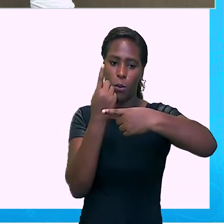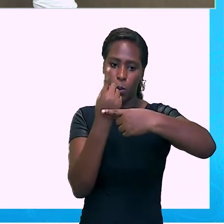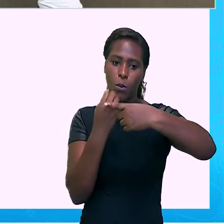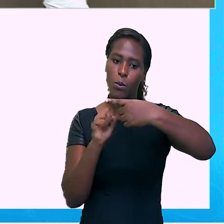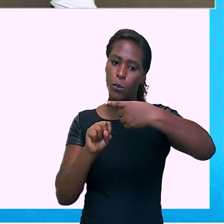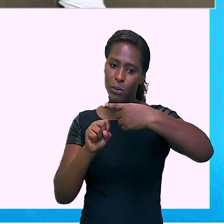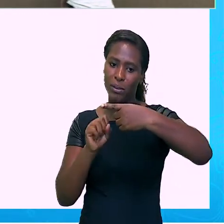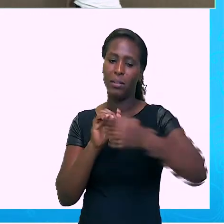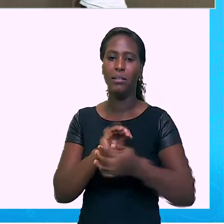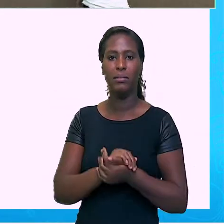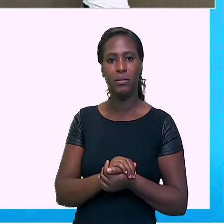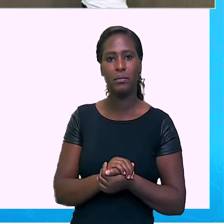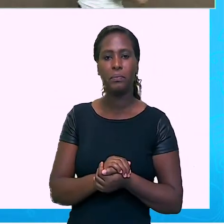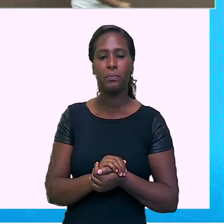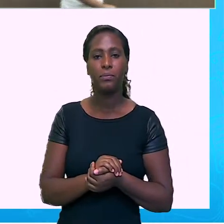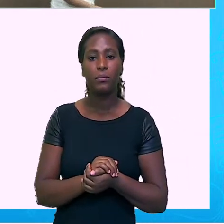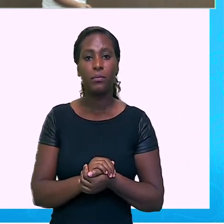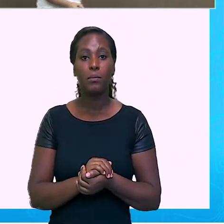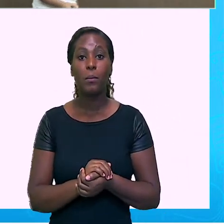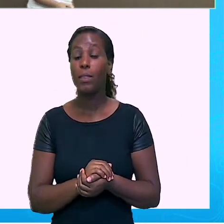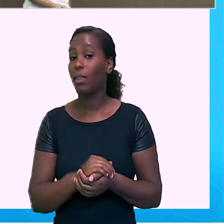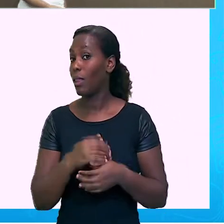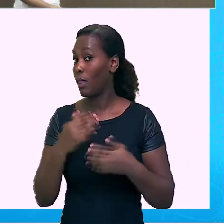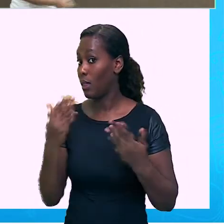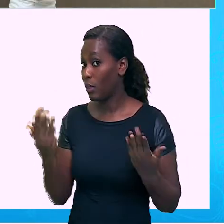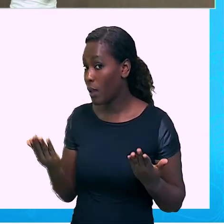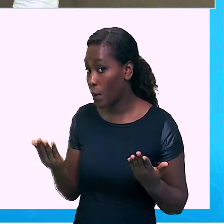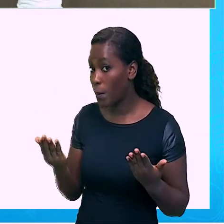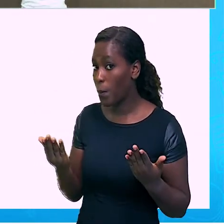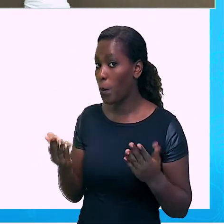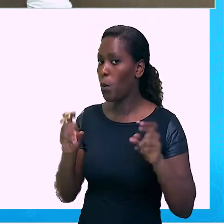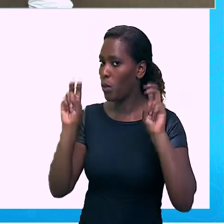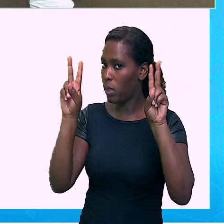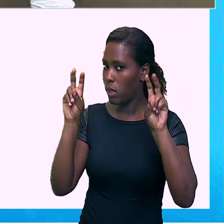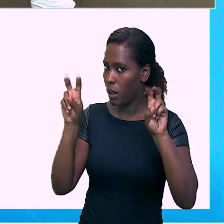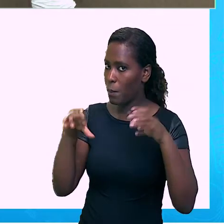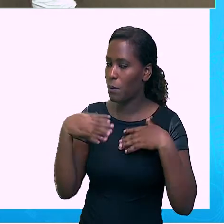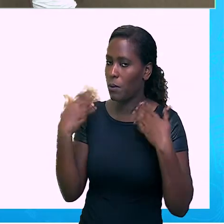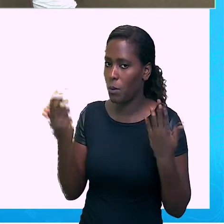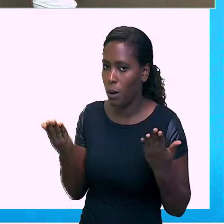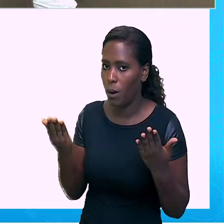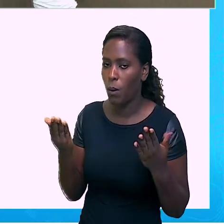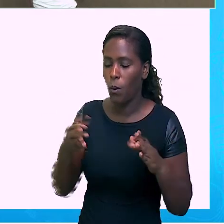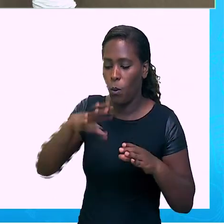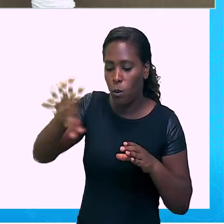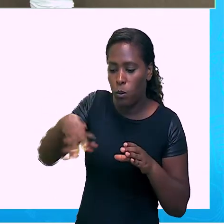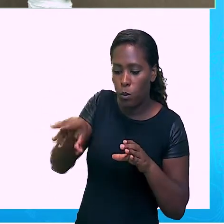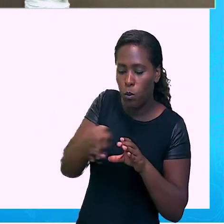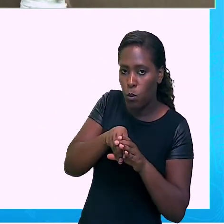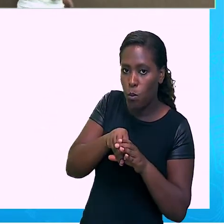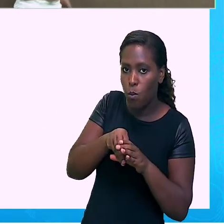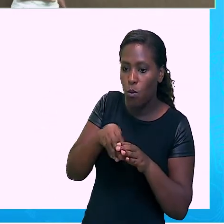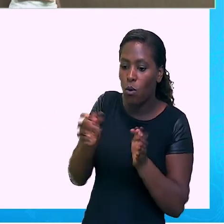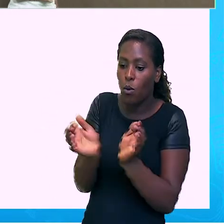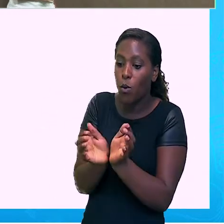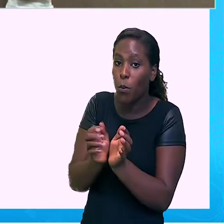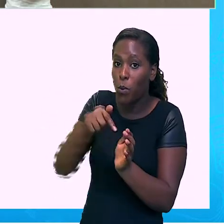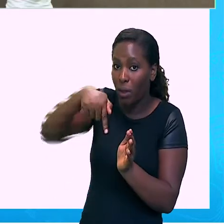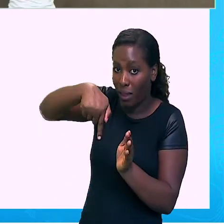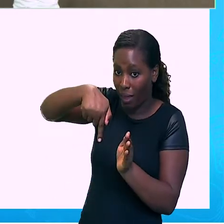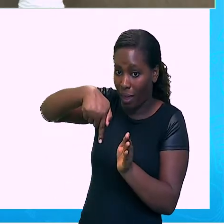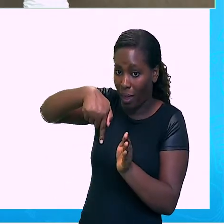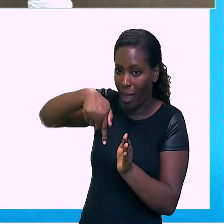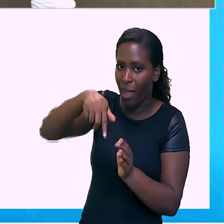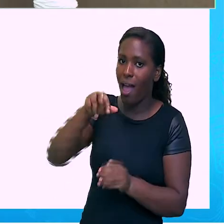Como é o conjunto dos números racionais, eu preciso sempre observar qual o sinal aqui da base.